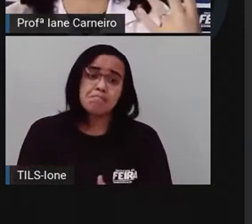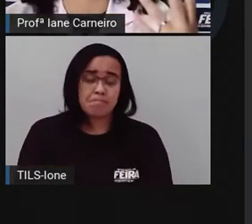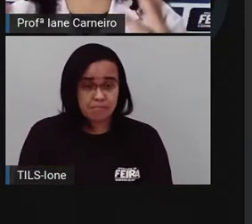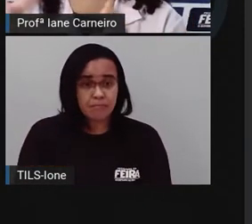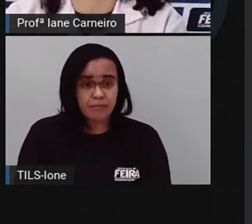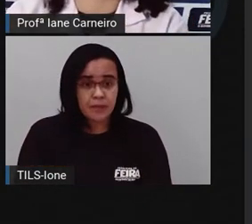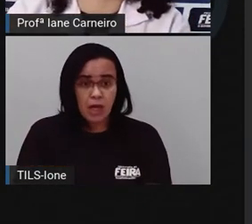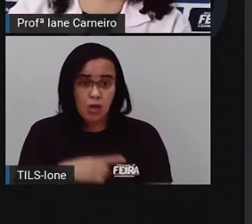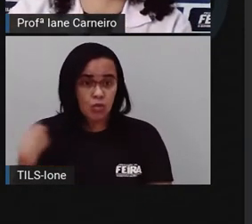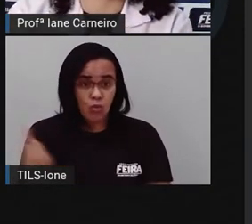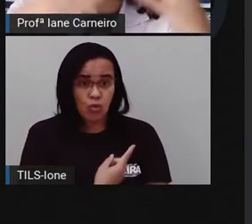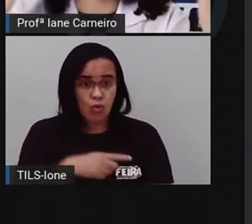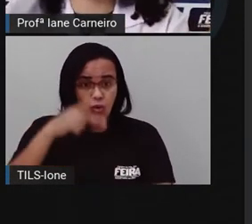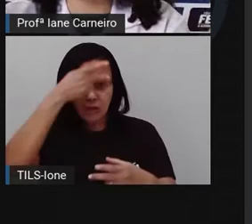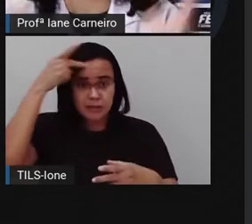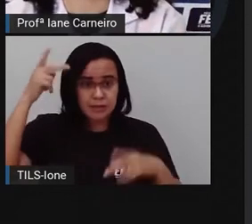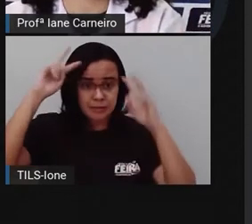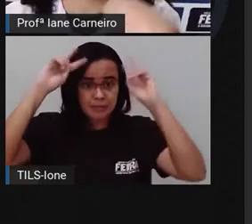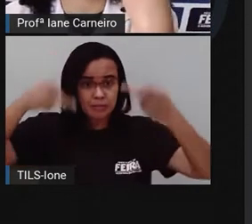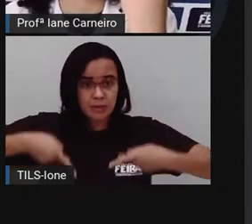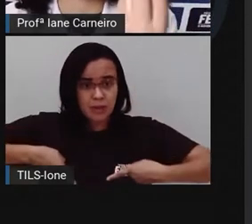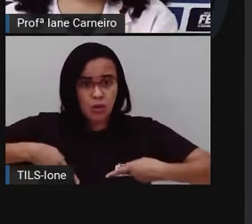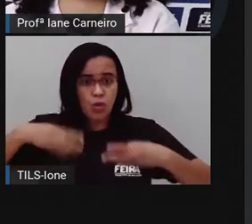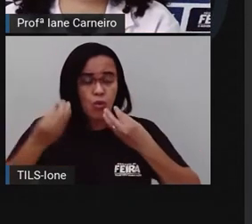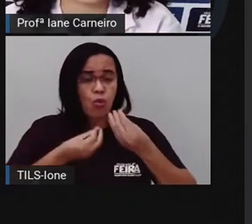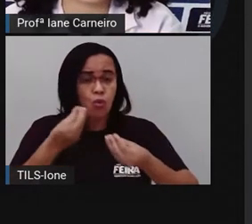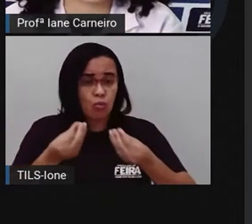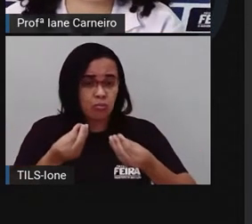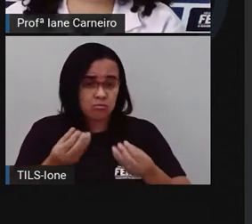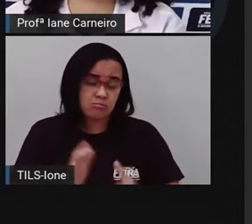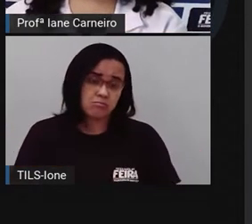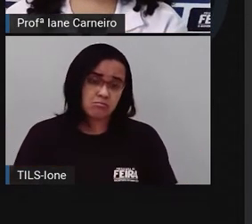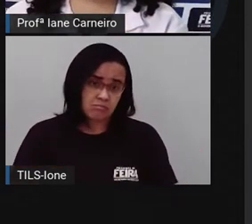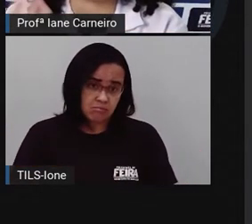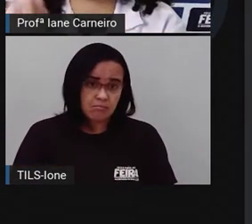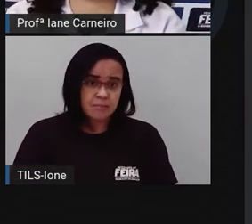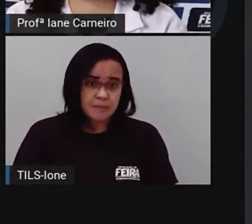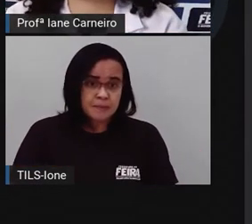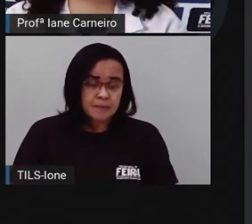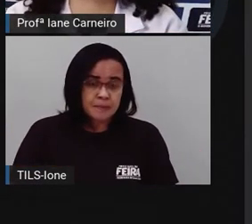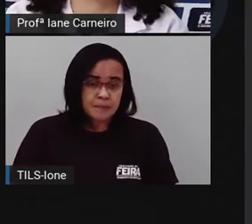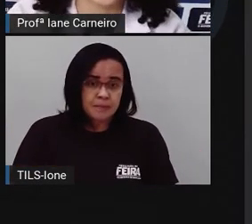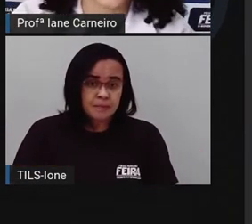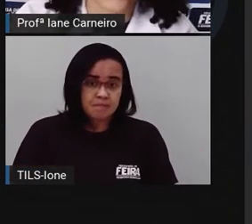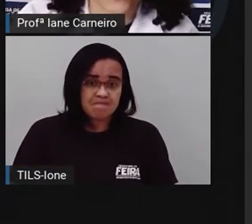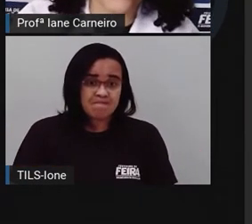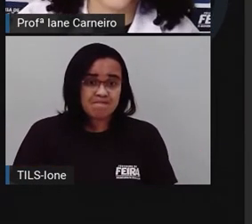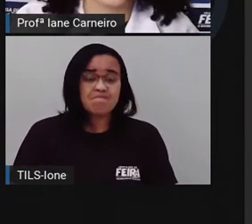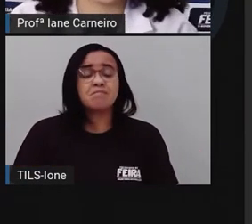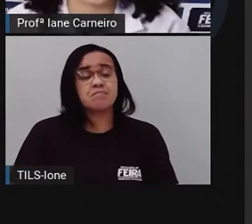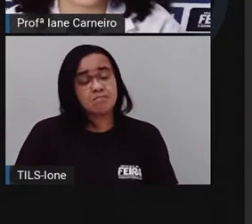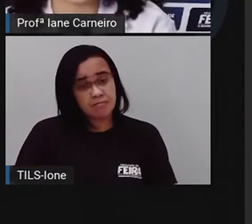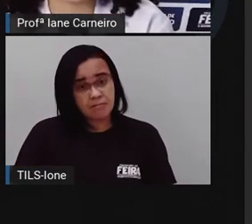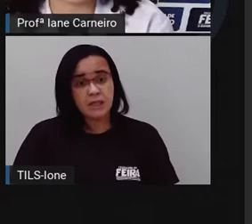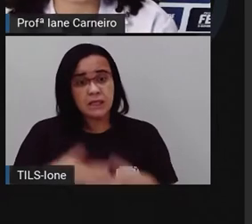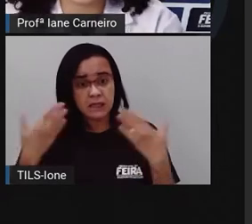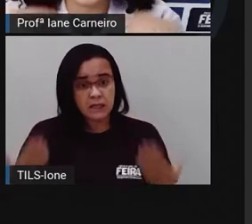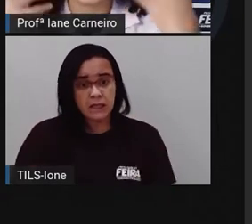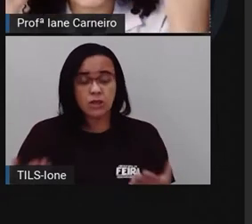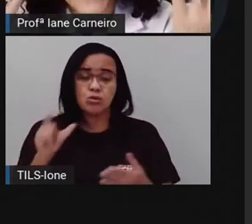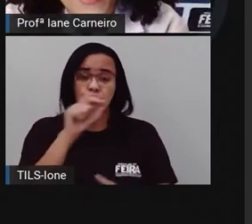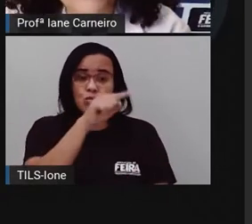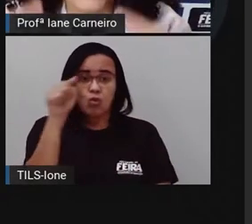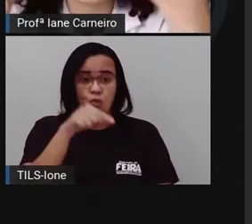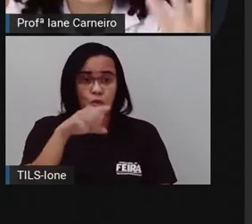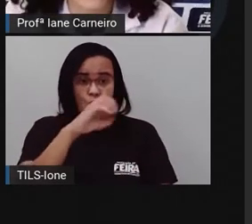uniu essa condição do zoológico, né? De cuidar dos animais, a